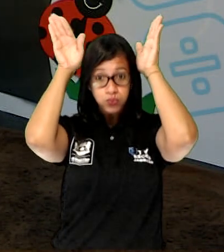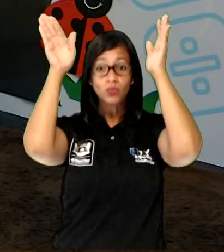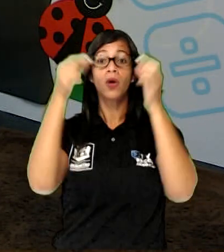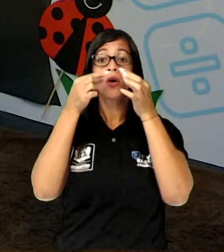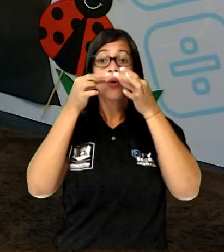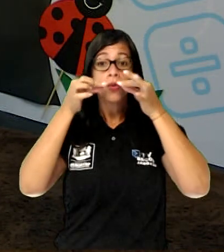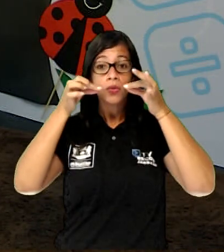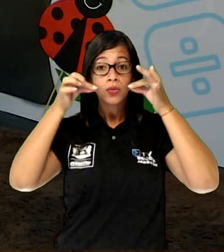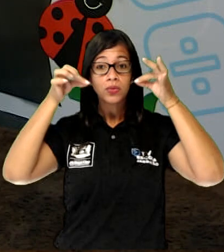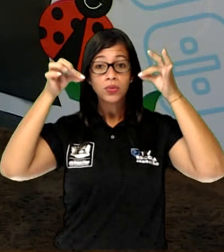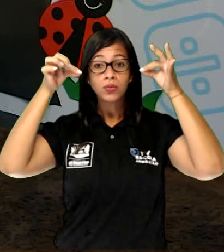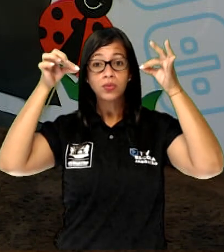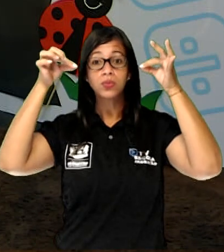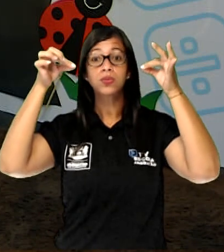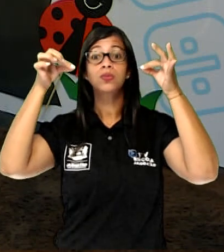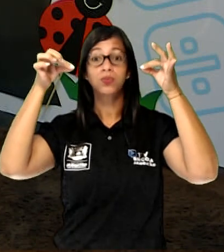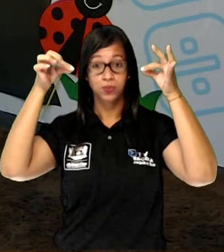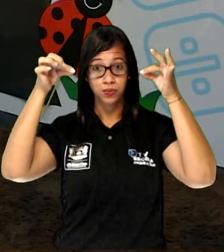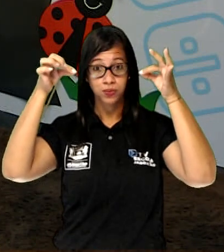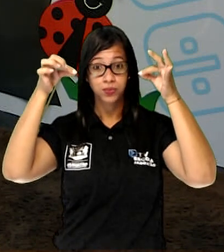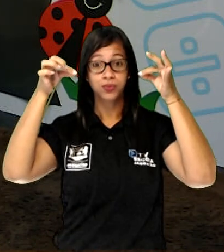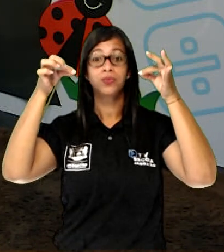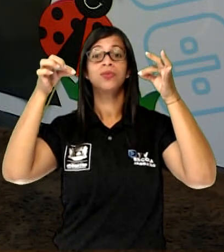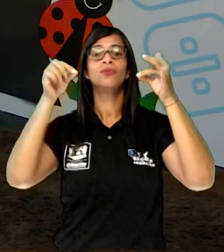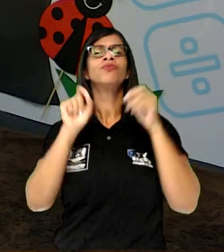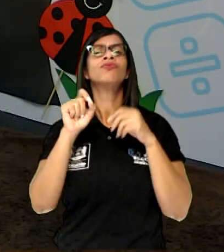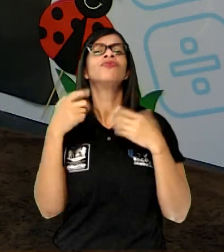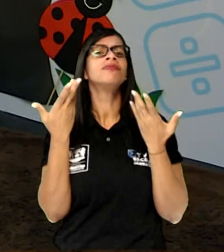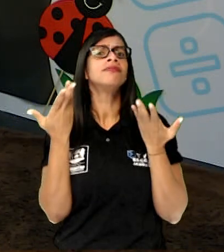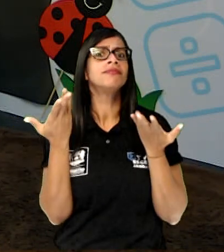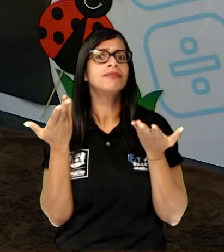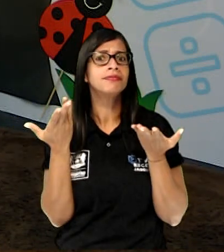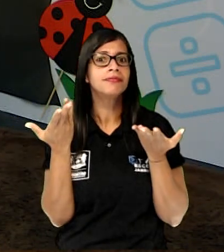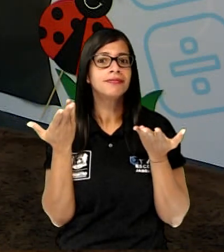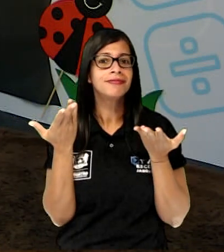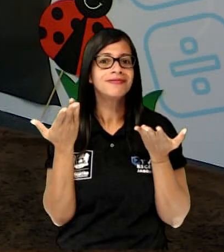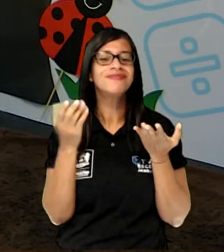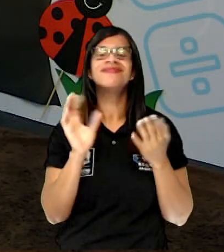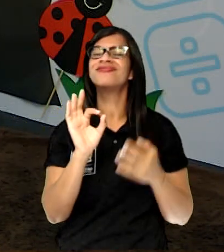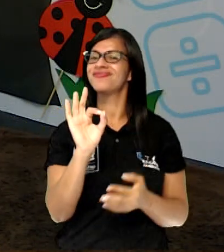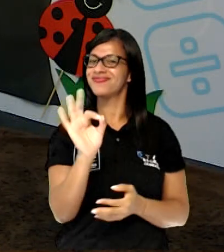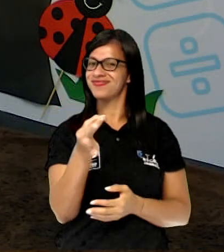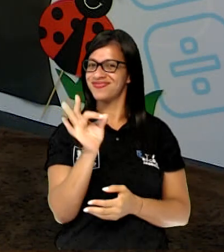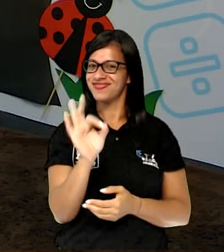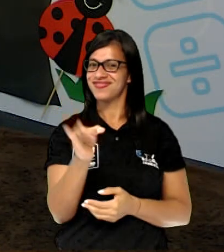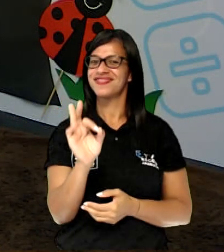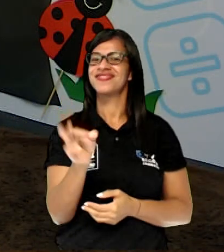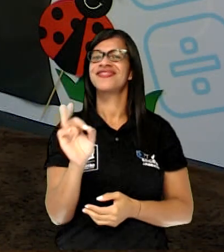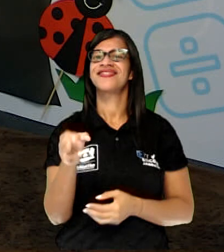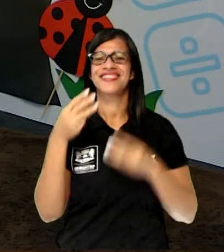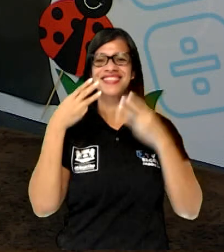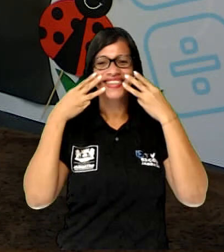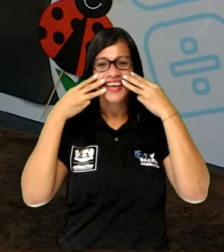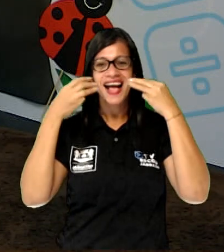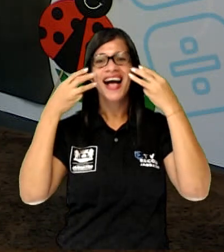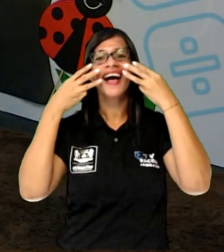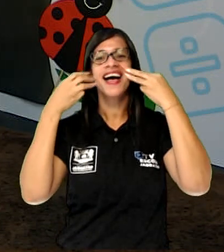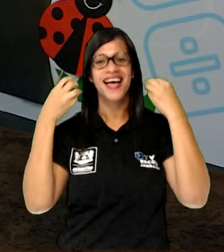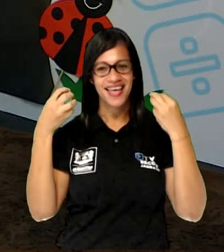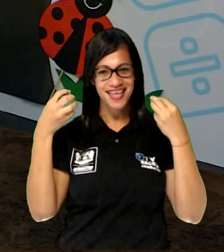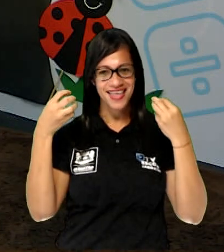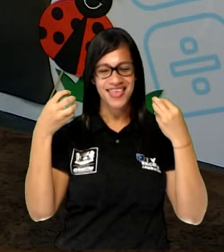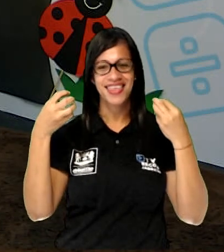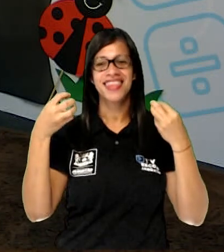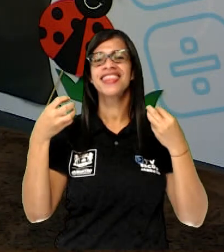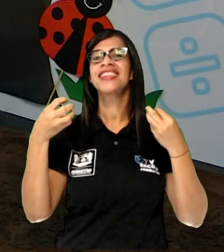compridos e faz assim, acertaram! Para quem disse, eu